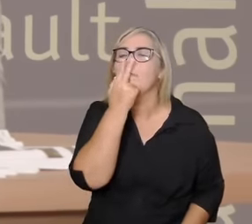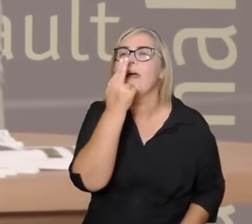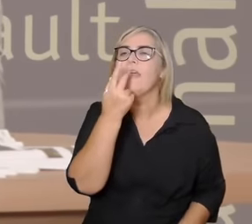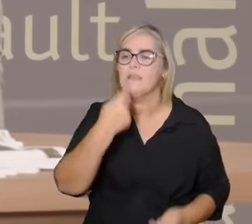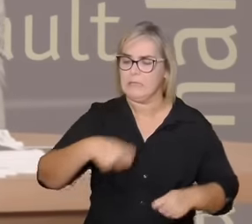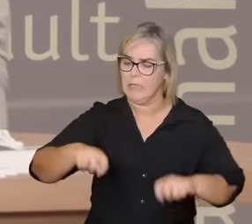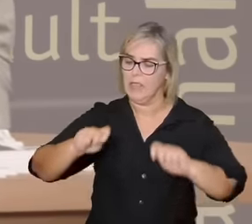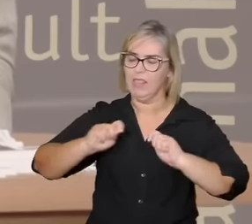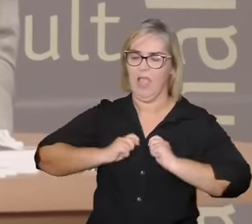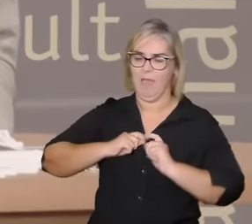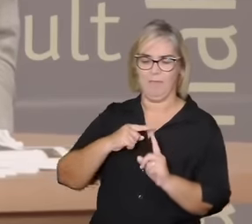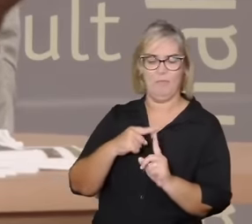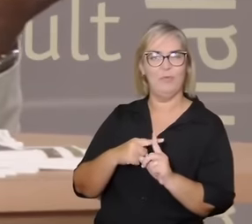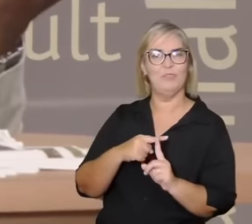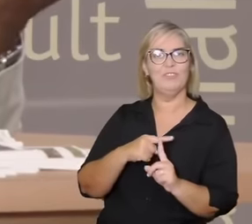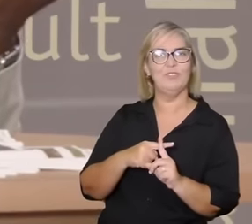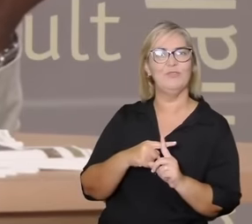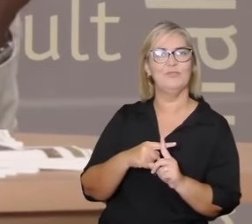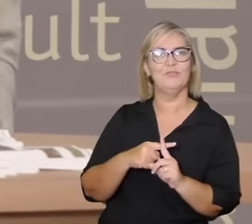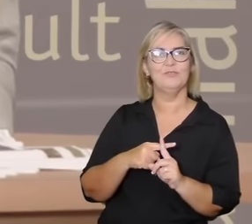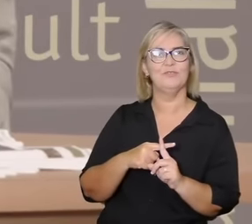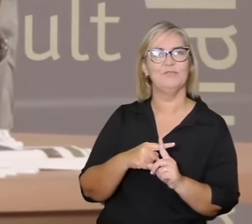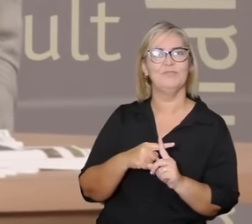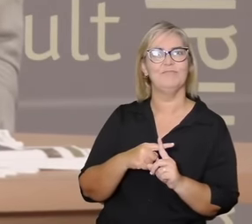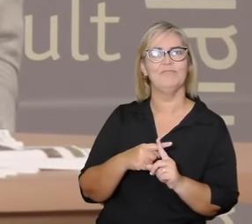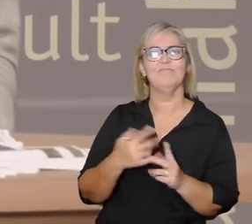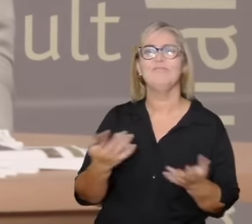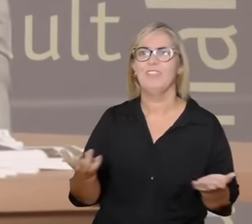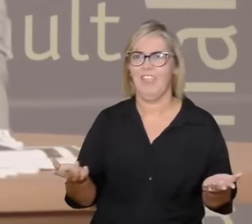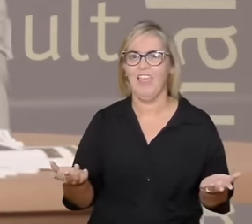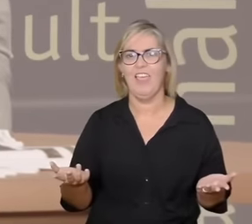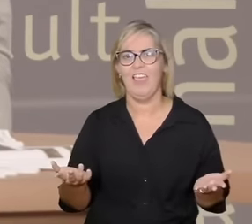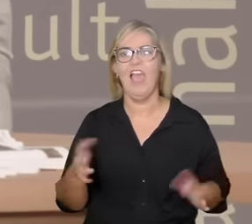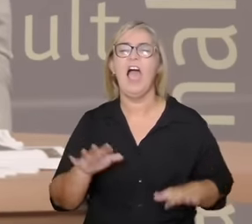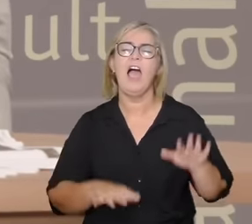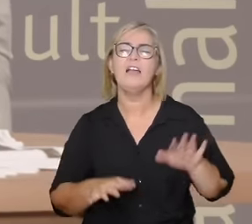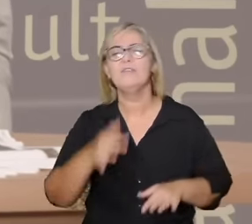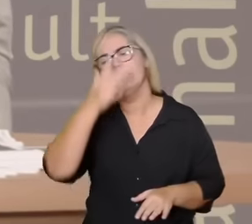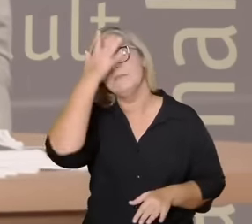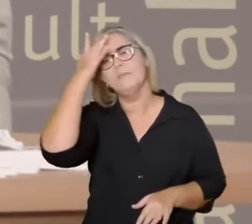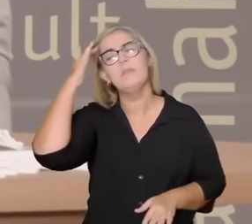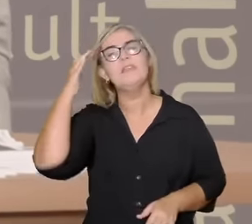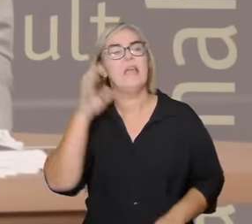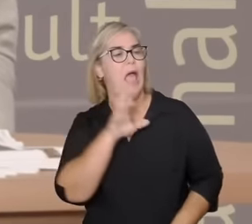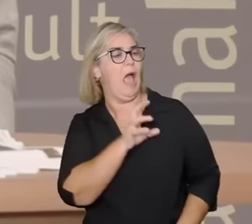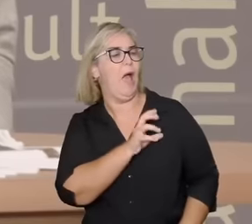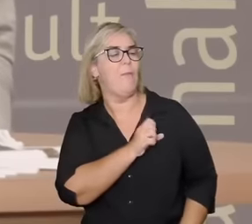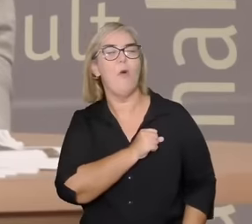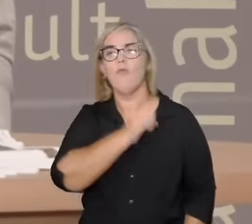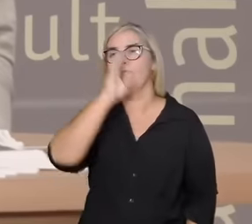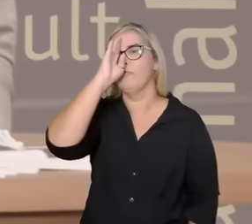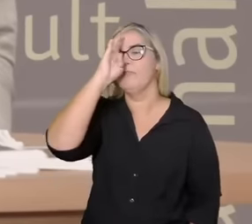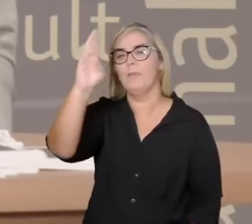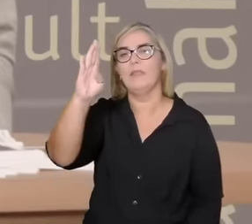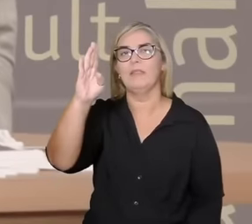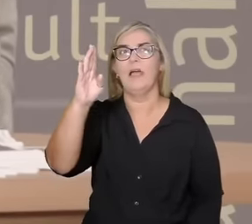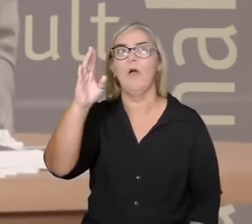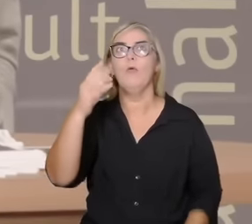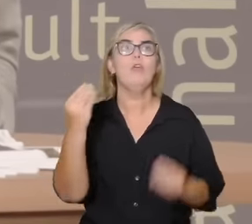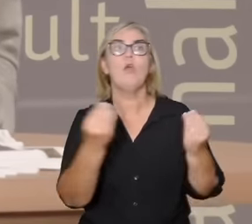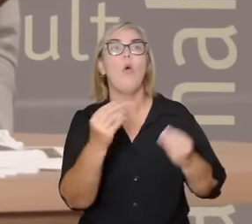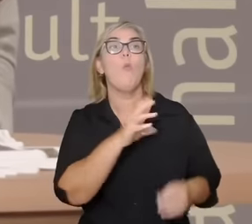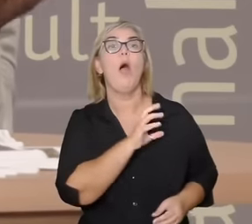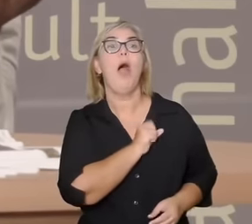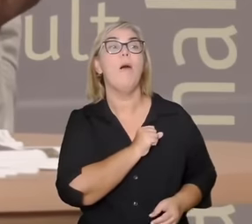esse é o amor essa definição de amor fundamental que eu queria trazer para vocês e vamos falar o que essa definição pode nos trazer na